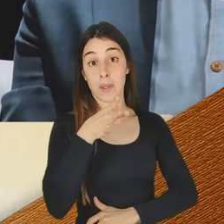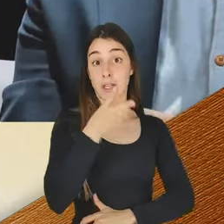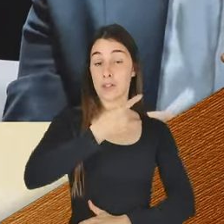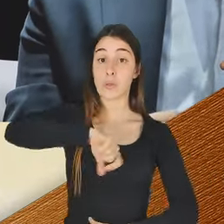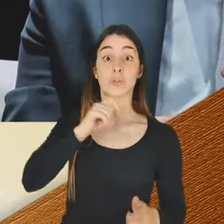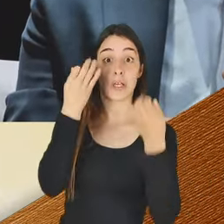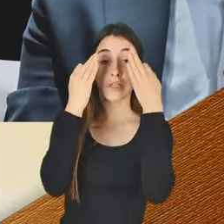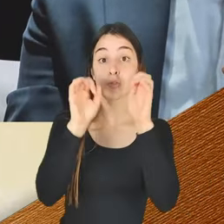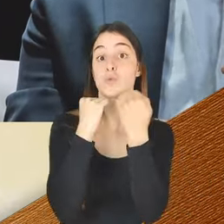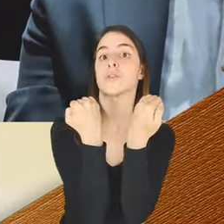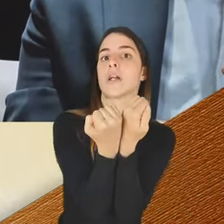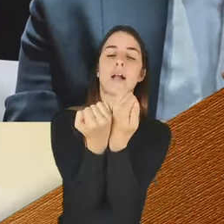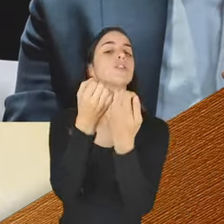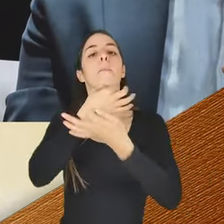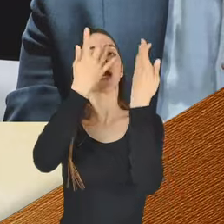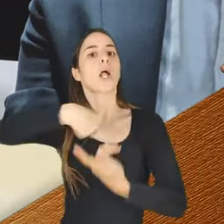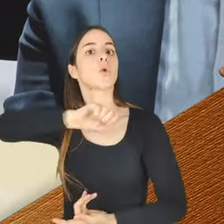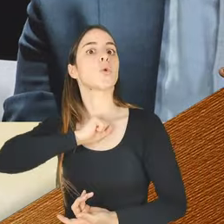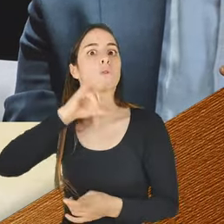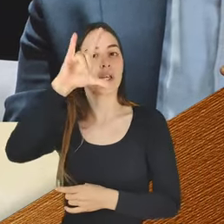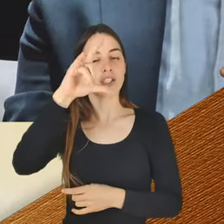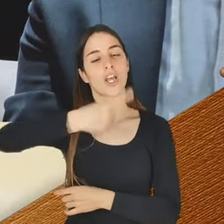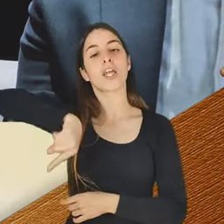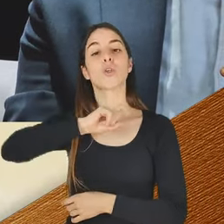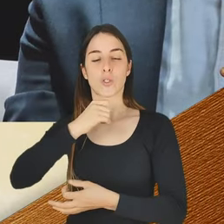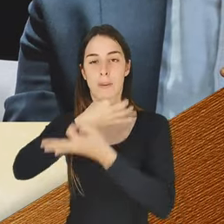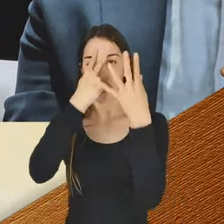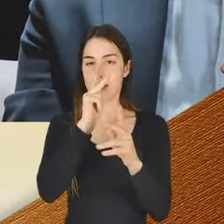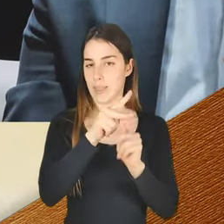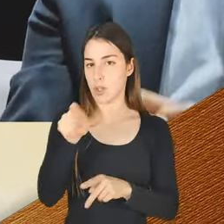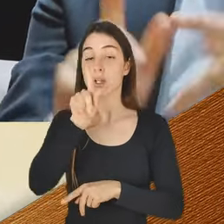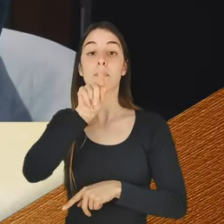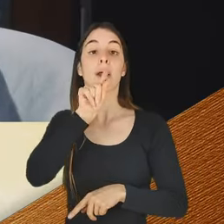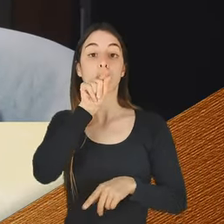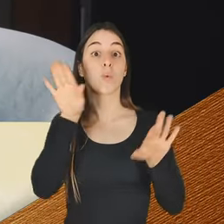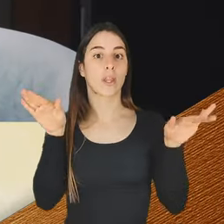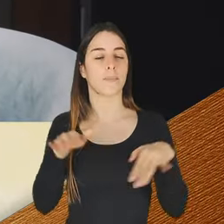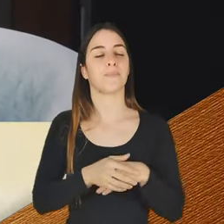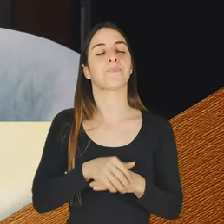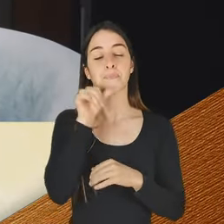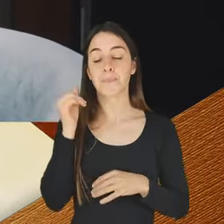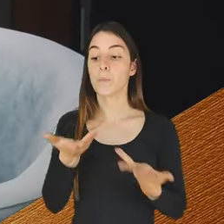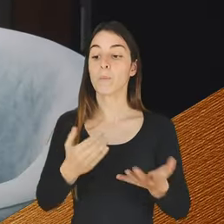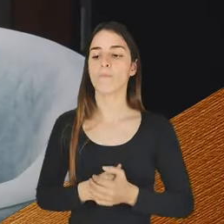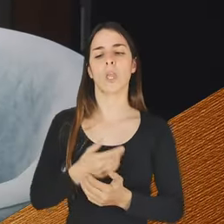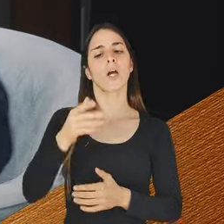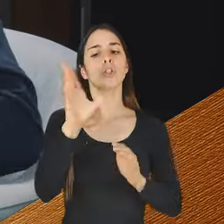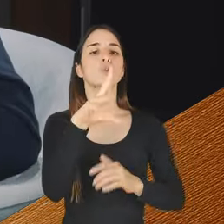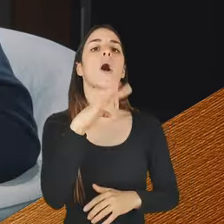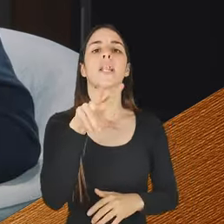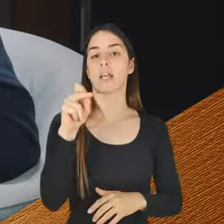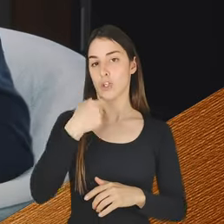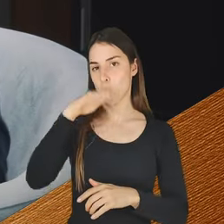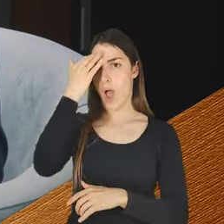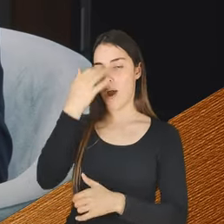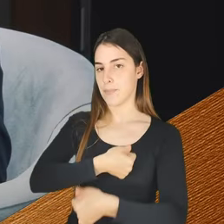sociais, manhã nossa no Insta e nossa manhã no TikTok e Twitter. Joana, e eu acho que também está na altura de, se calhar, irmos